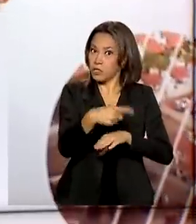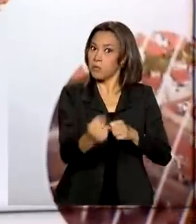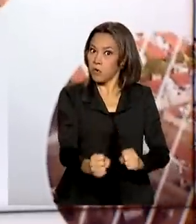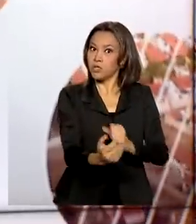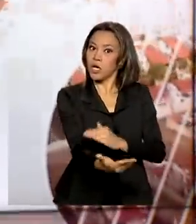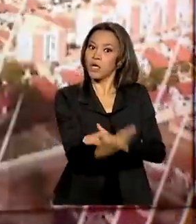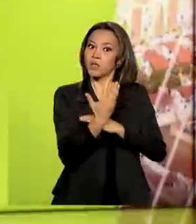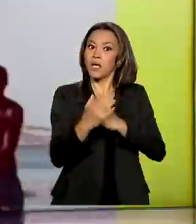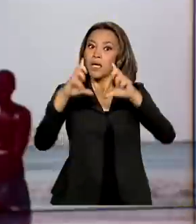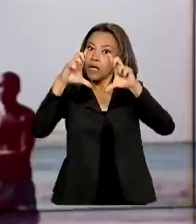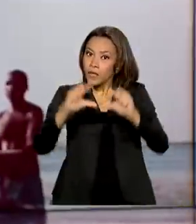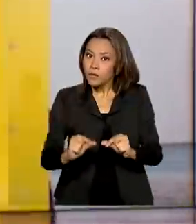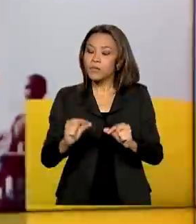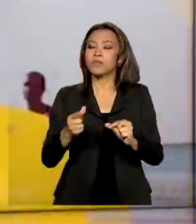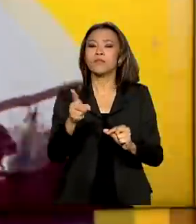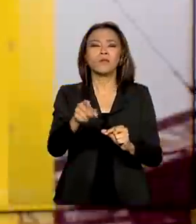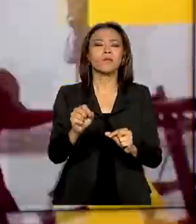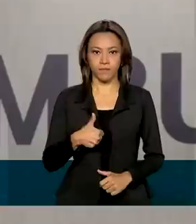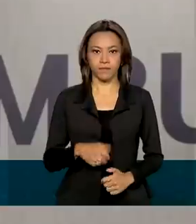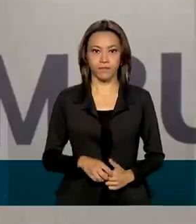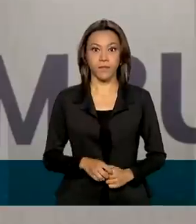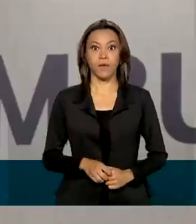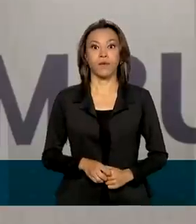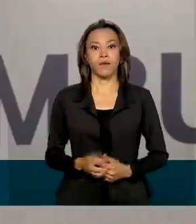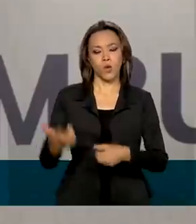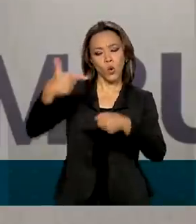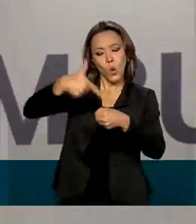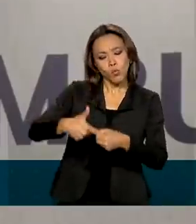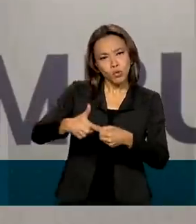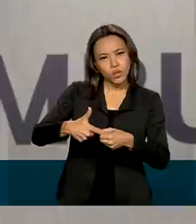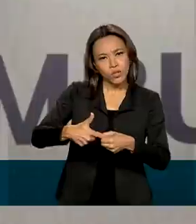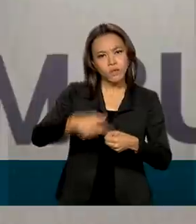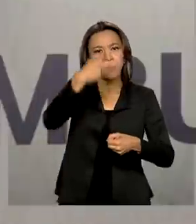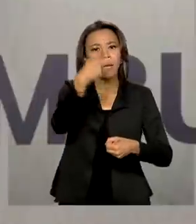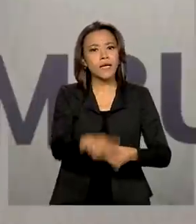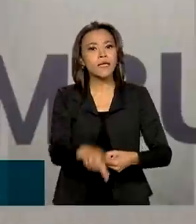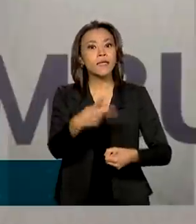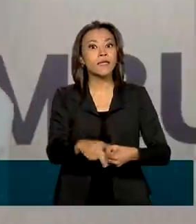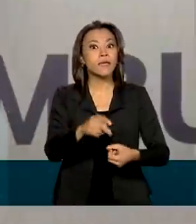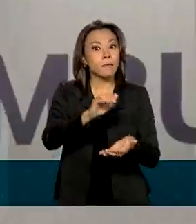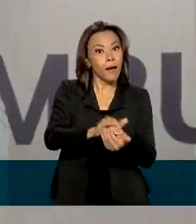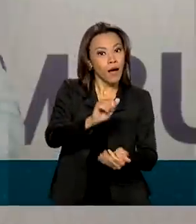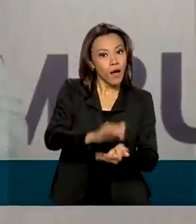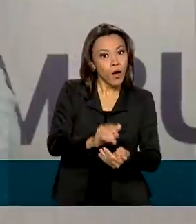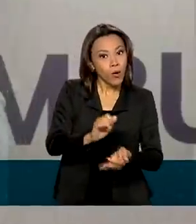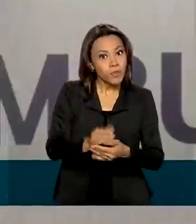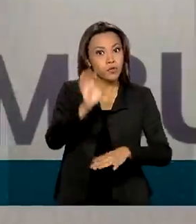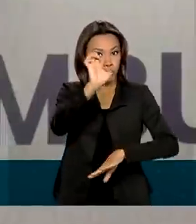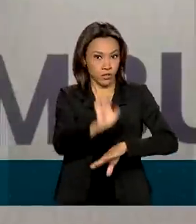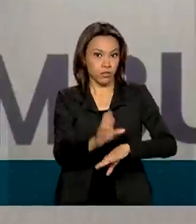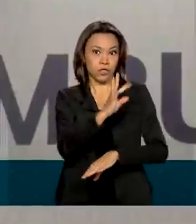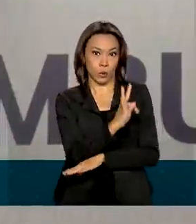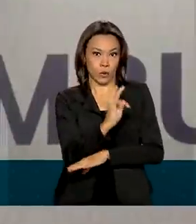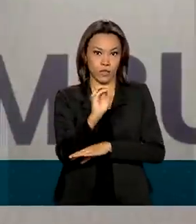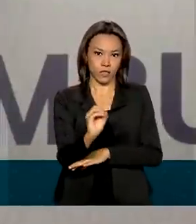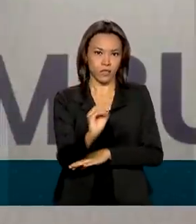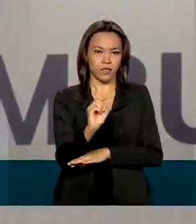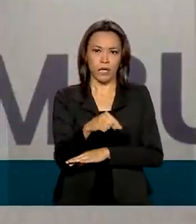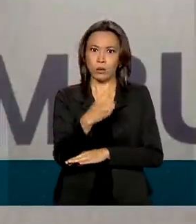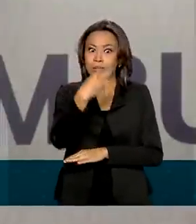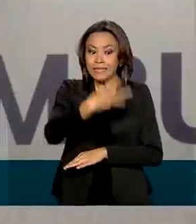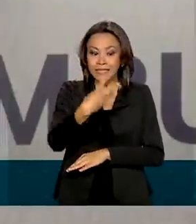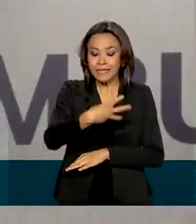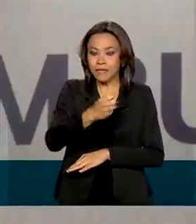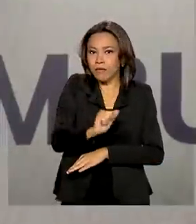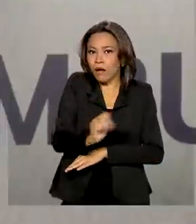ajudar na redução de custos para o consumidor final. O combustível aqui em Palmas, aqui no Tocantins, é o terceiro